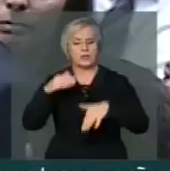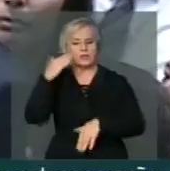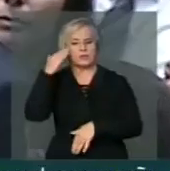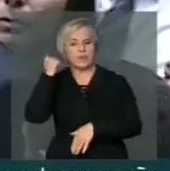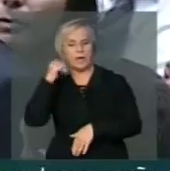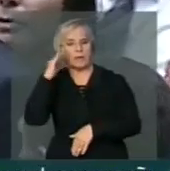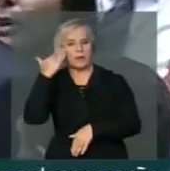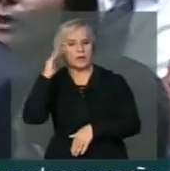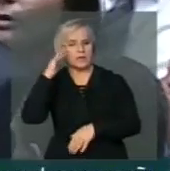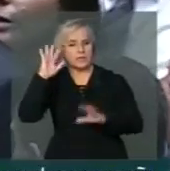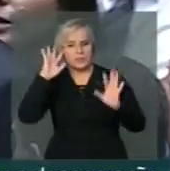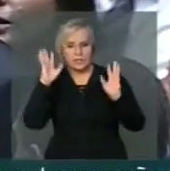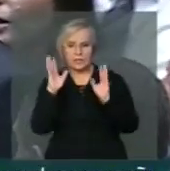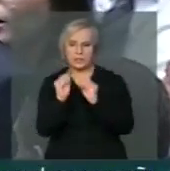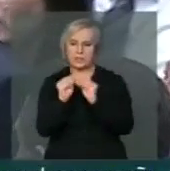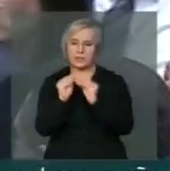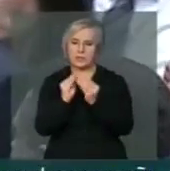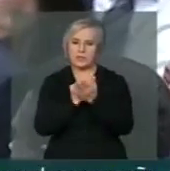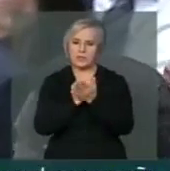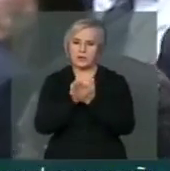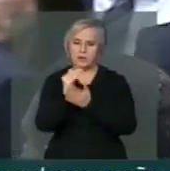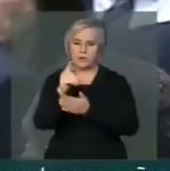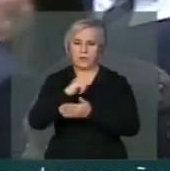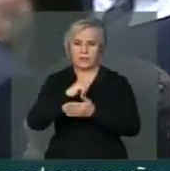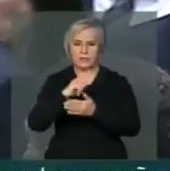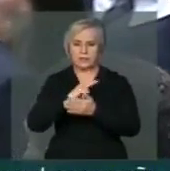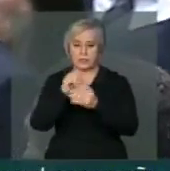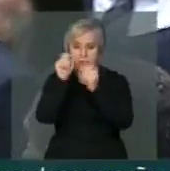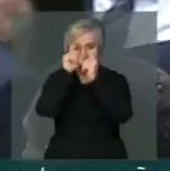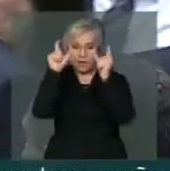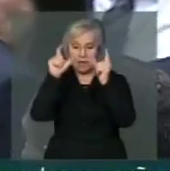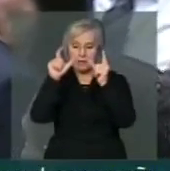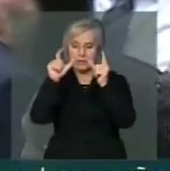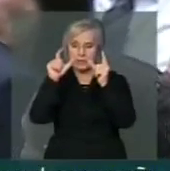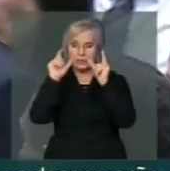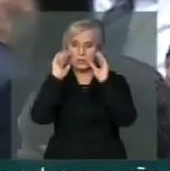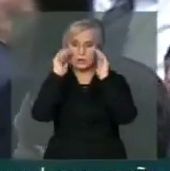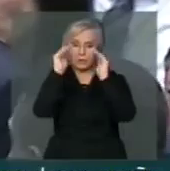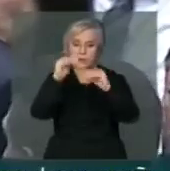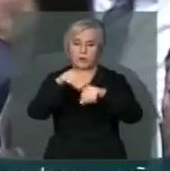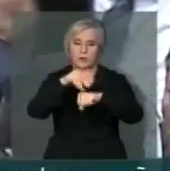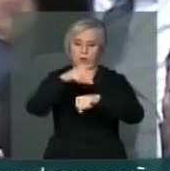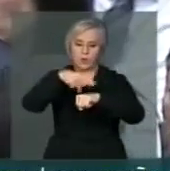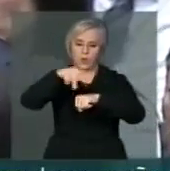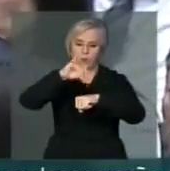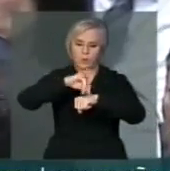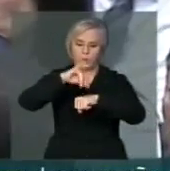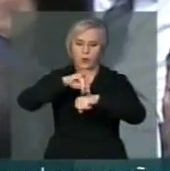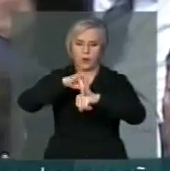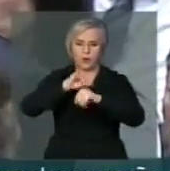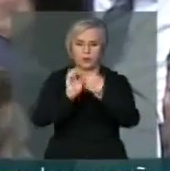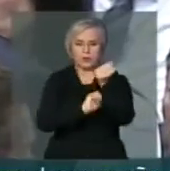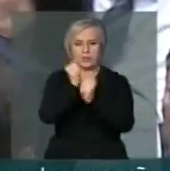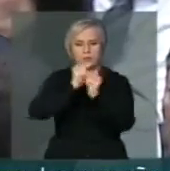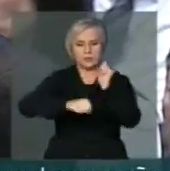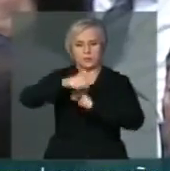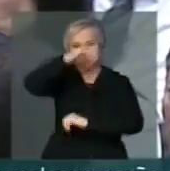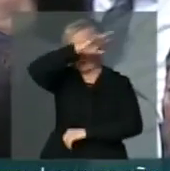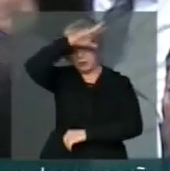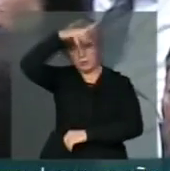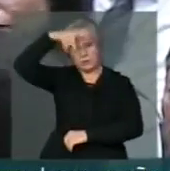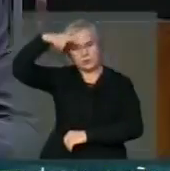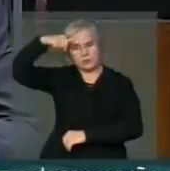e compreenda e passe a ter um pouco mais de carinho com o polo industrial que gera tanta riqueza para a região norte e para o país. Obrigado, seu